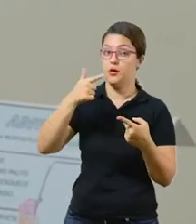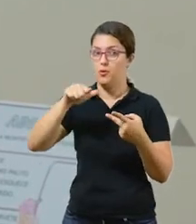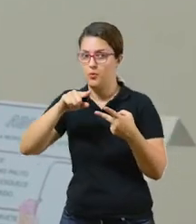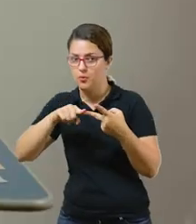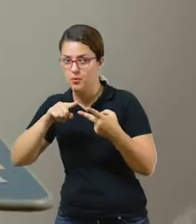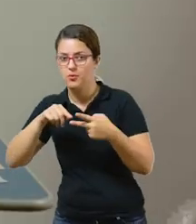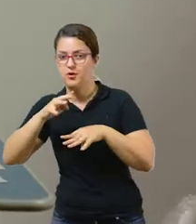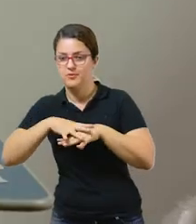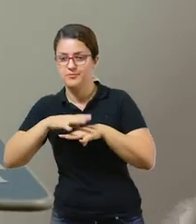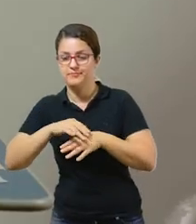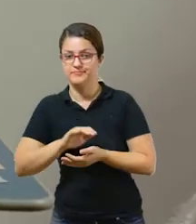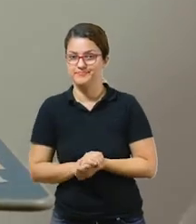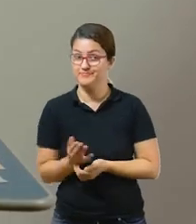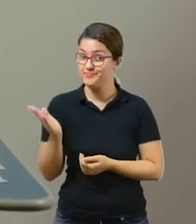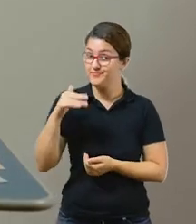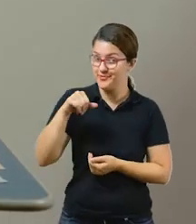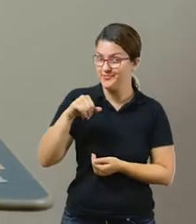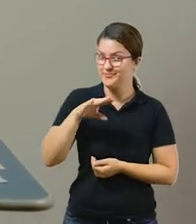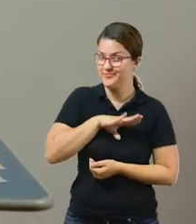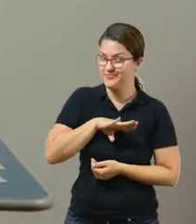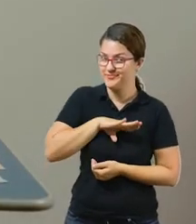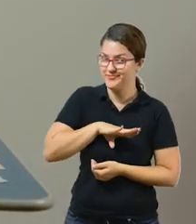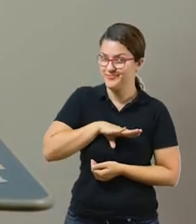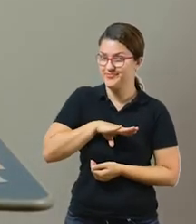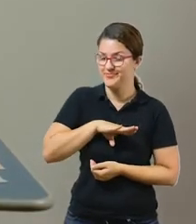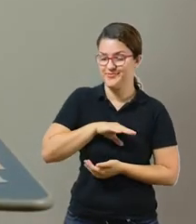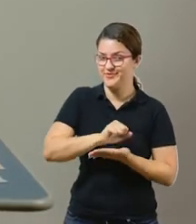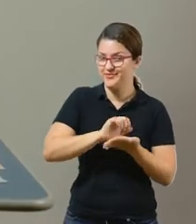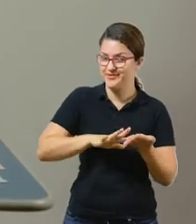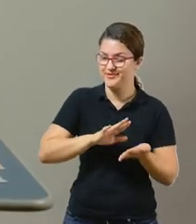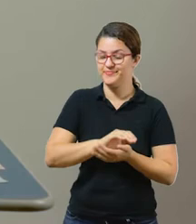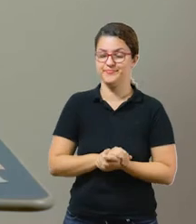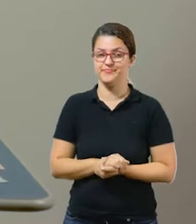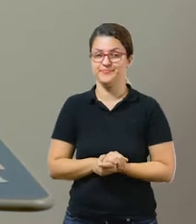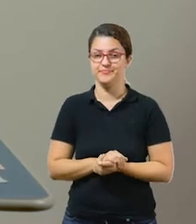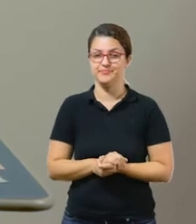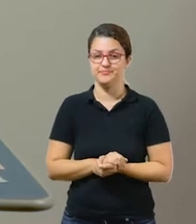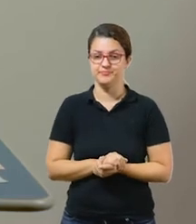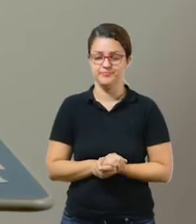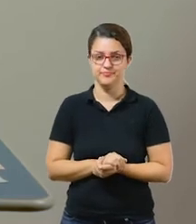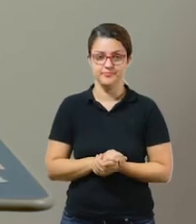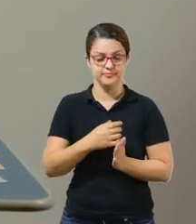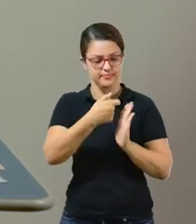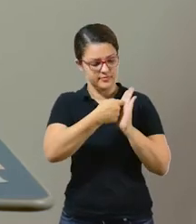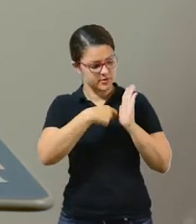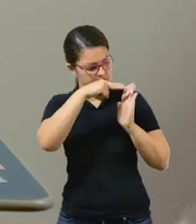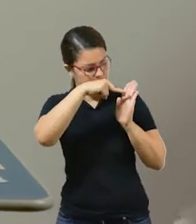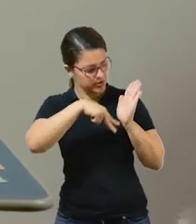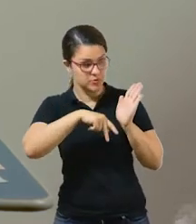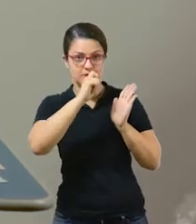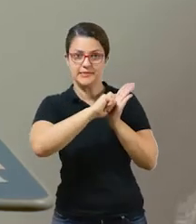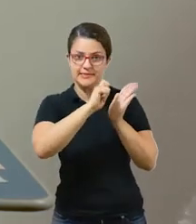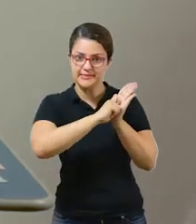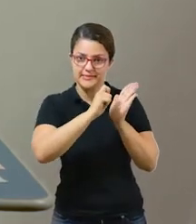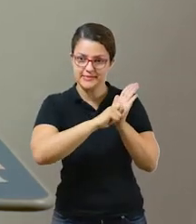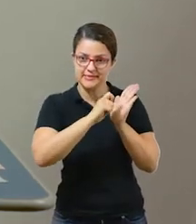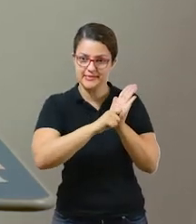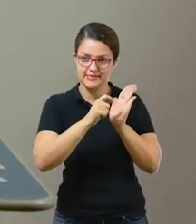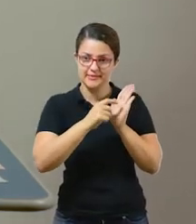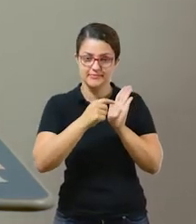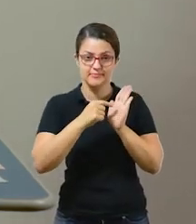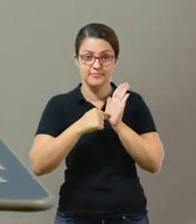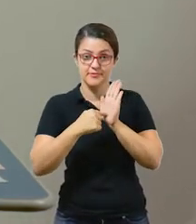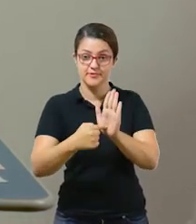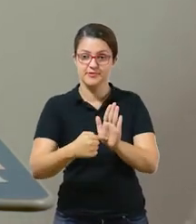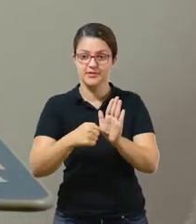matemática. Vamos primeiro a de língua portuguesa, atividade de leitura e escrita, nós trouxemos